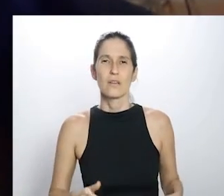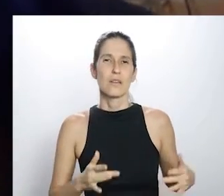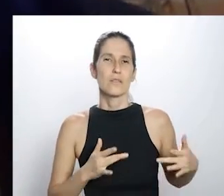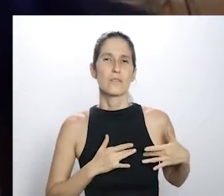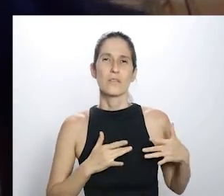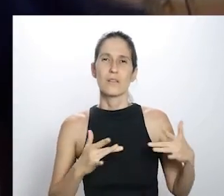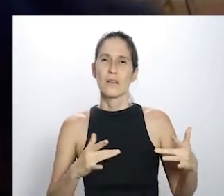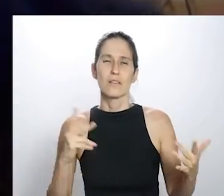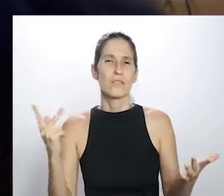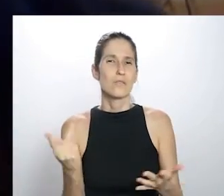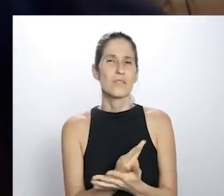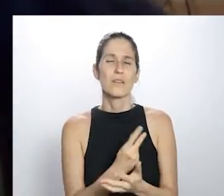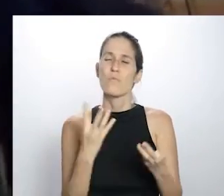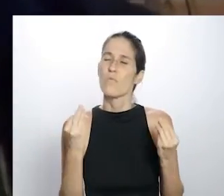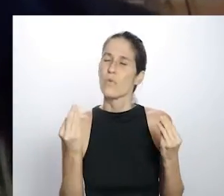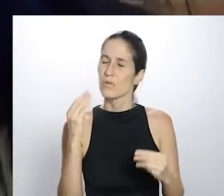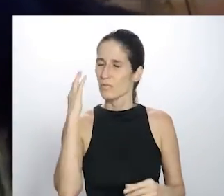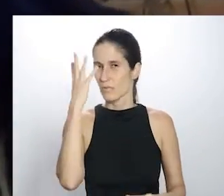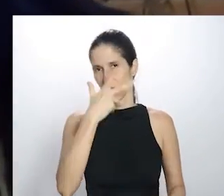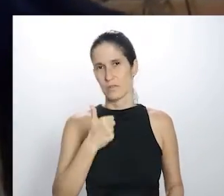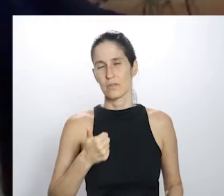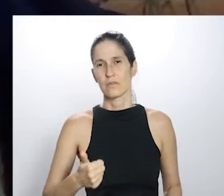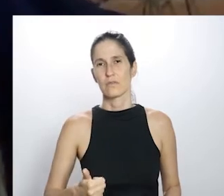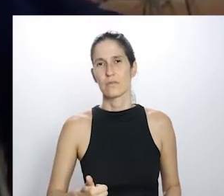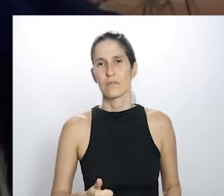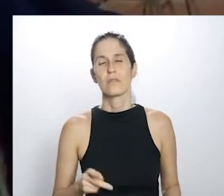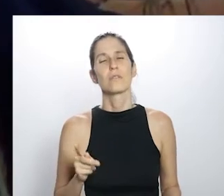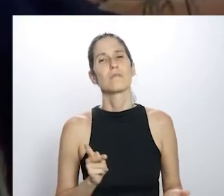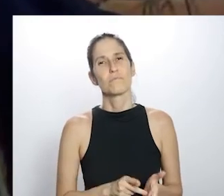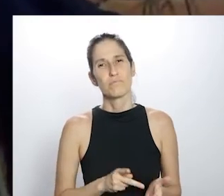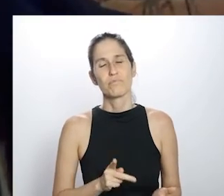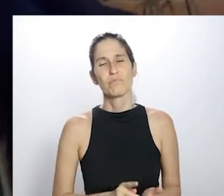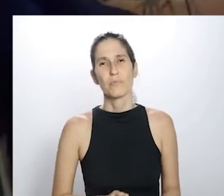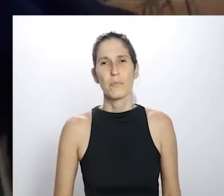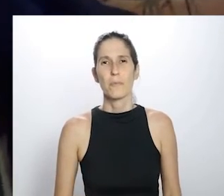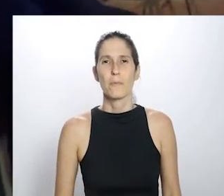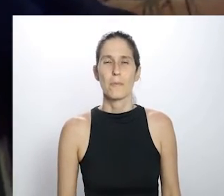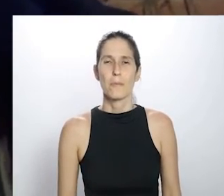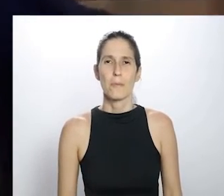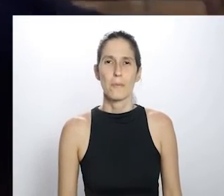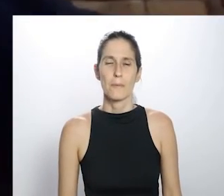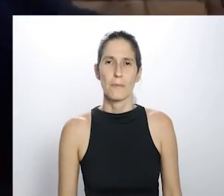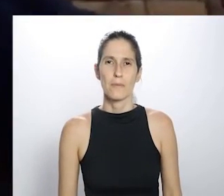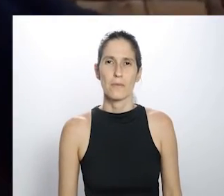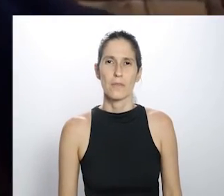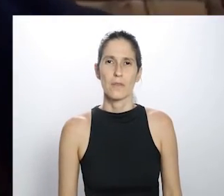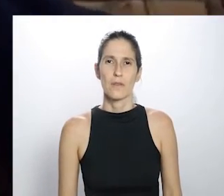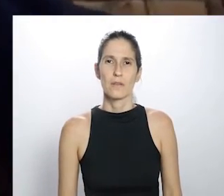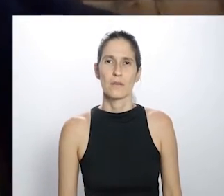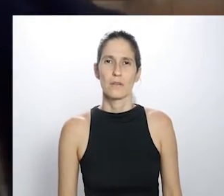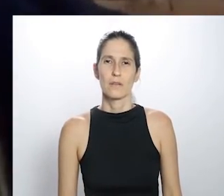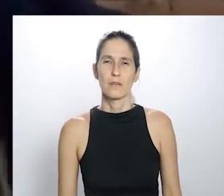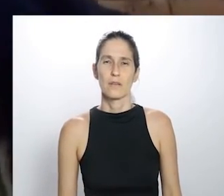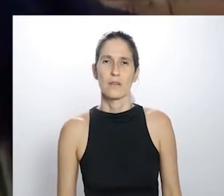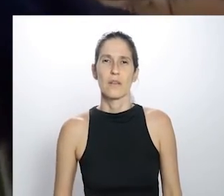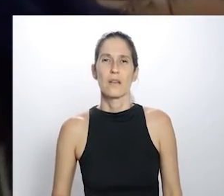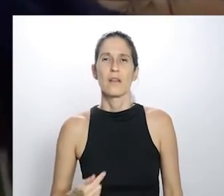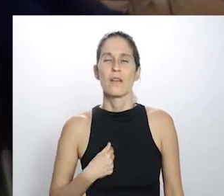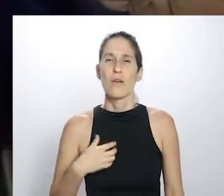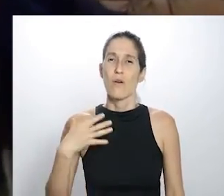solidariedade muito bonita também nesse momento. Então, um... De uma certa forma,